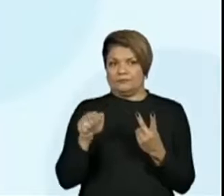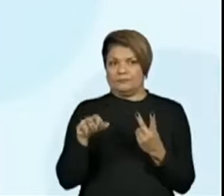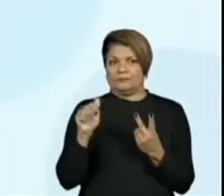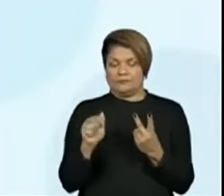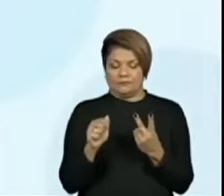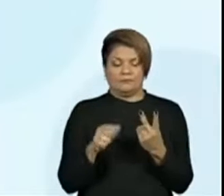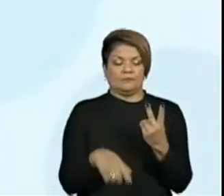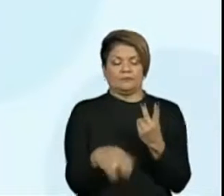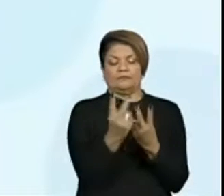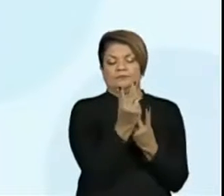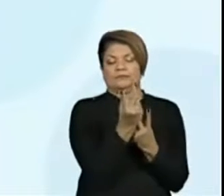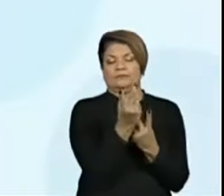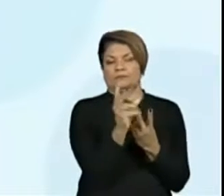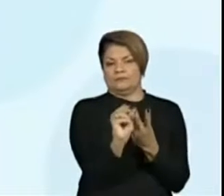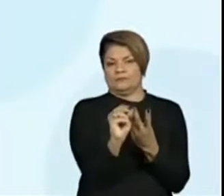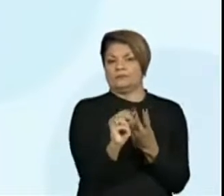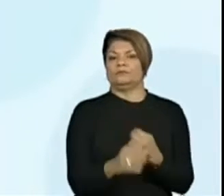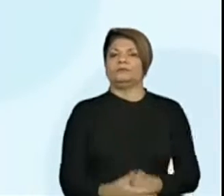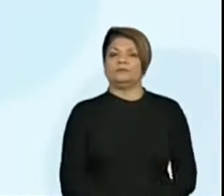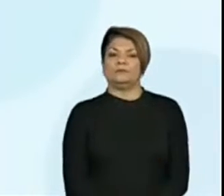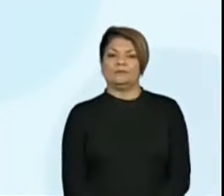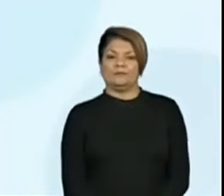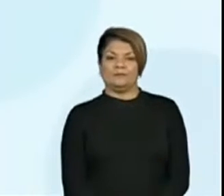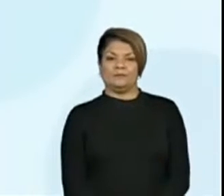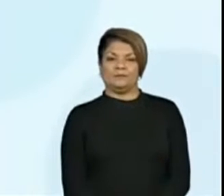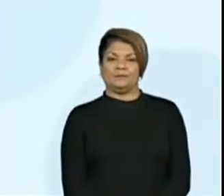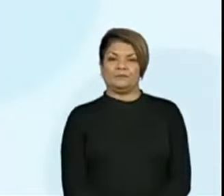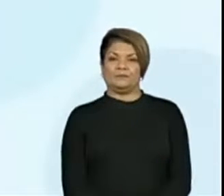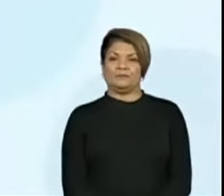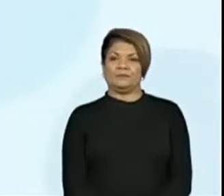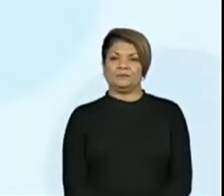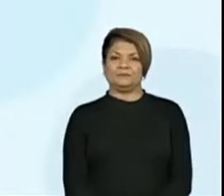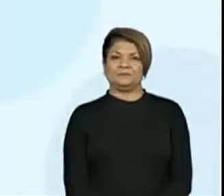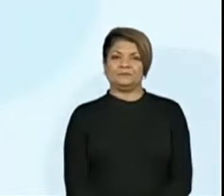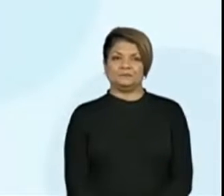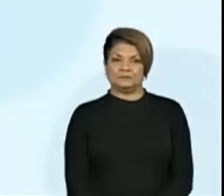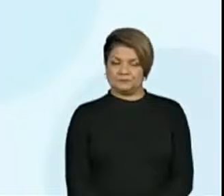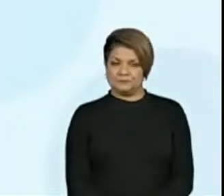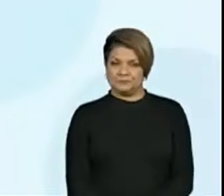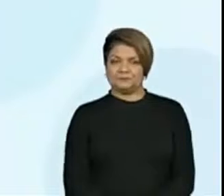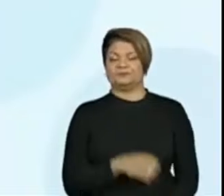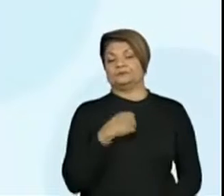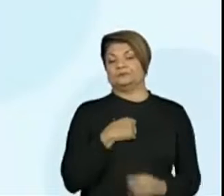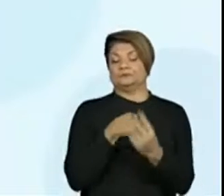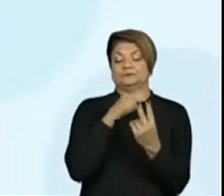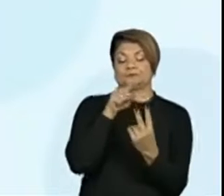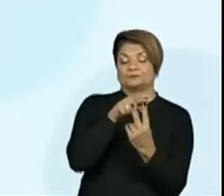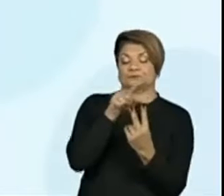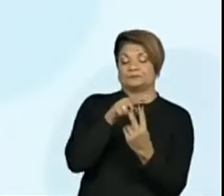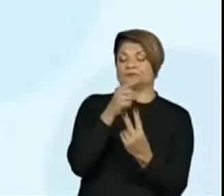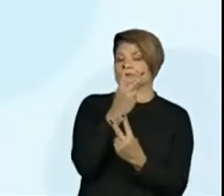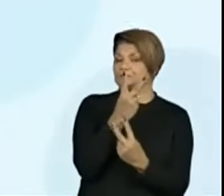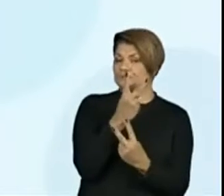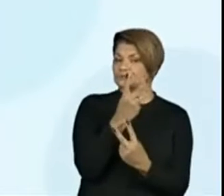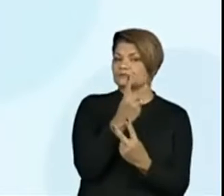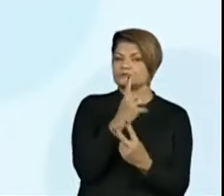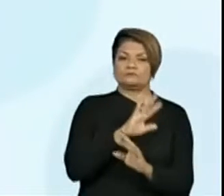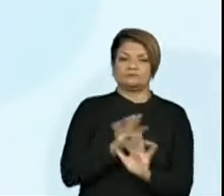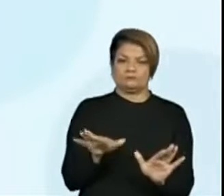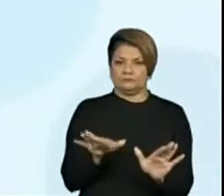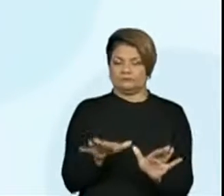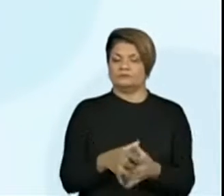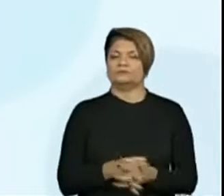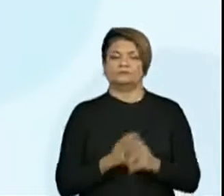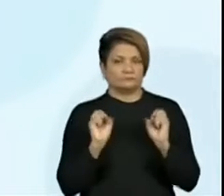20. Isso mesmo. Uma fichinha que tem o 2 e o 0. Exato. E duas unidades, de fato, é 2.